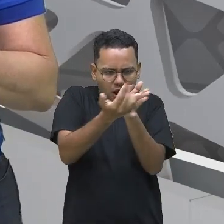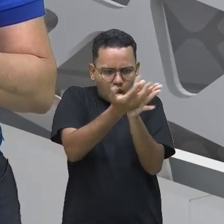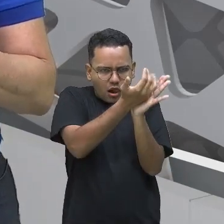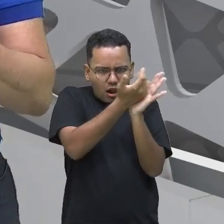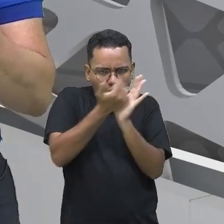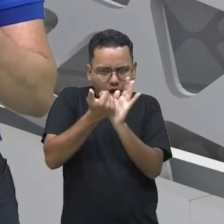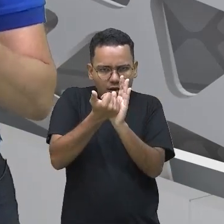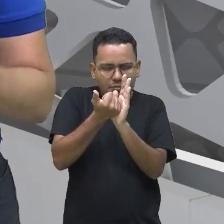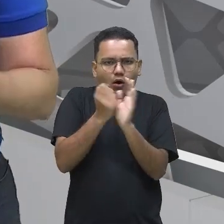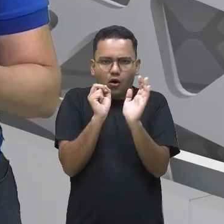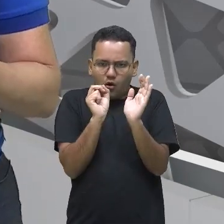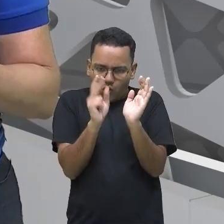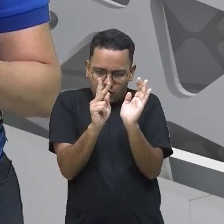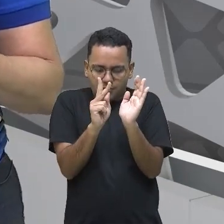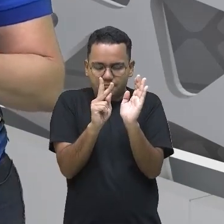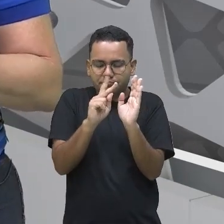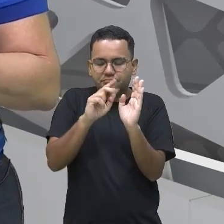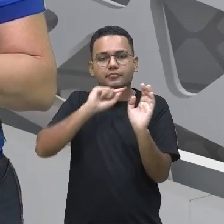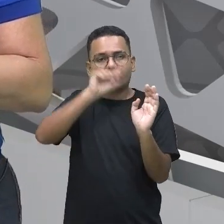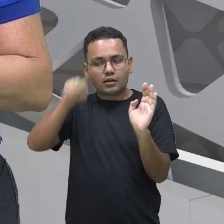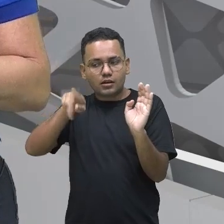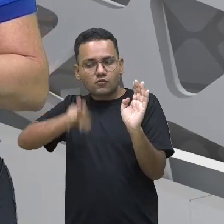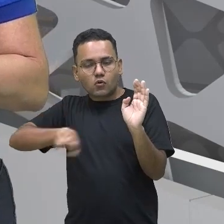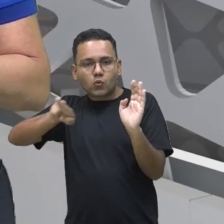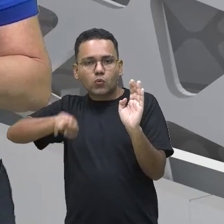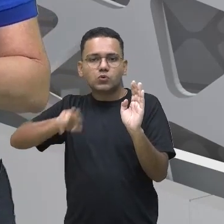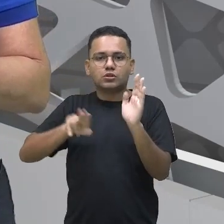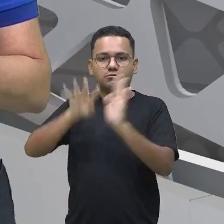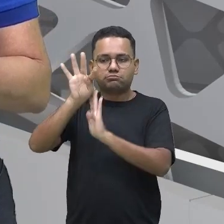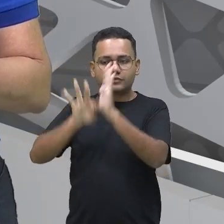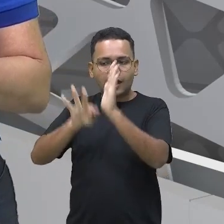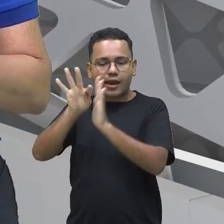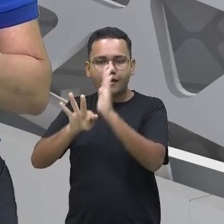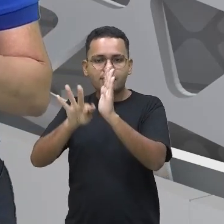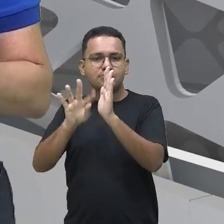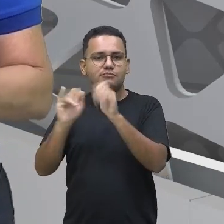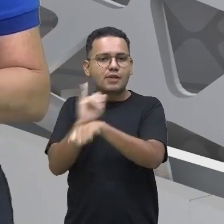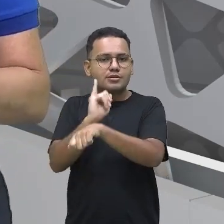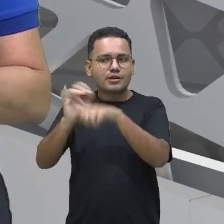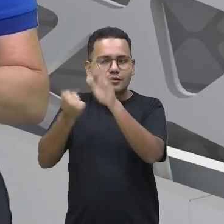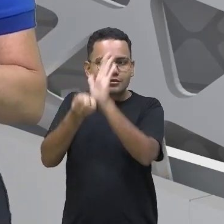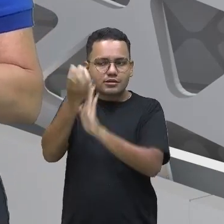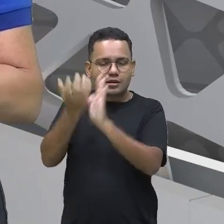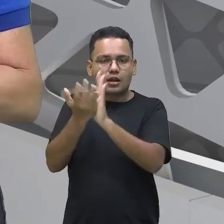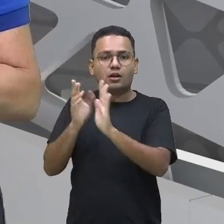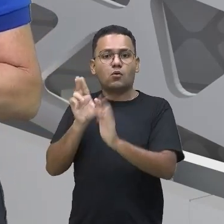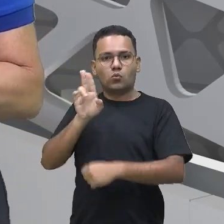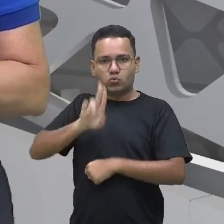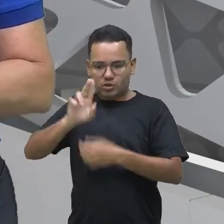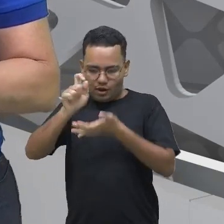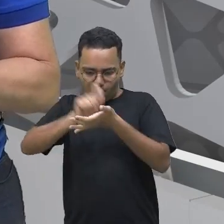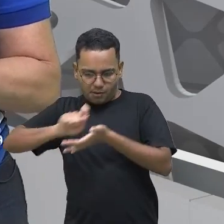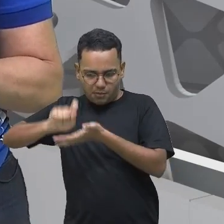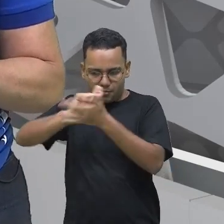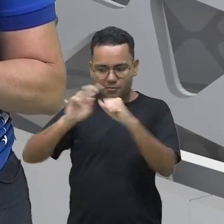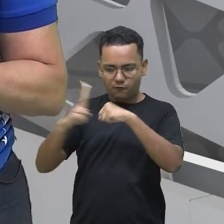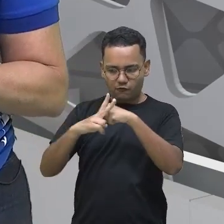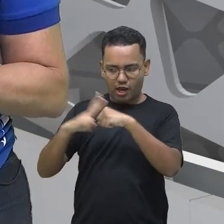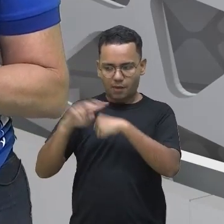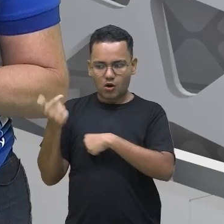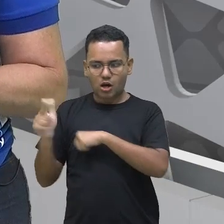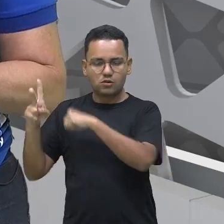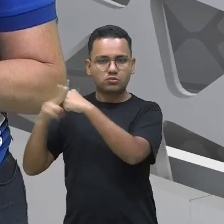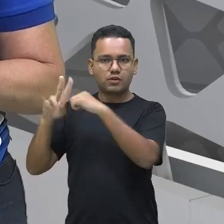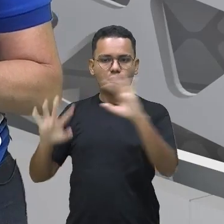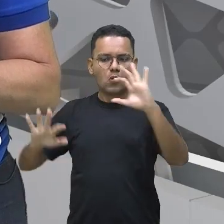escrita, que é a linguagem verbal com a não verbal que é através da imagem. Aí, a gente